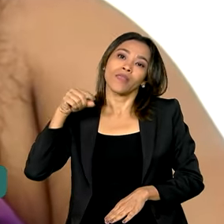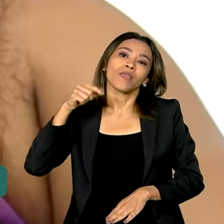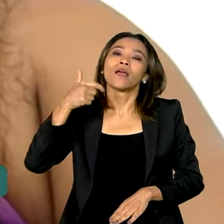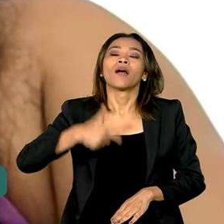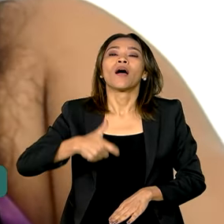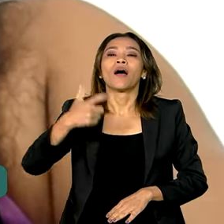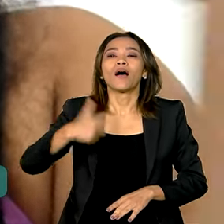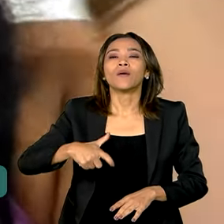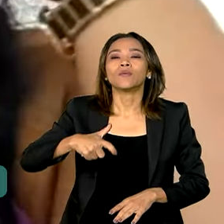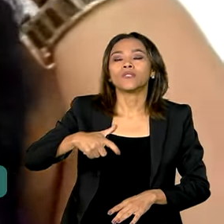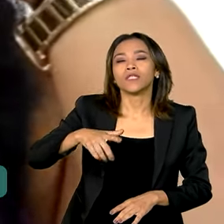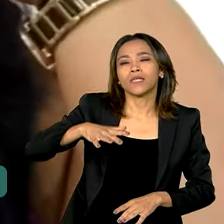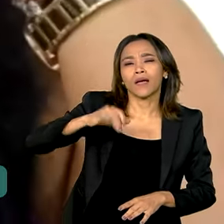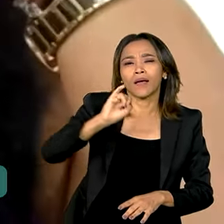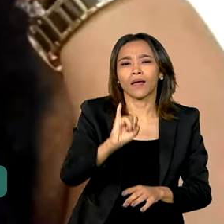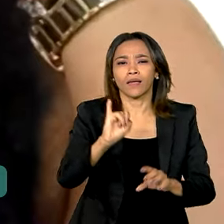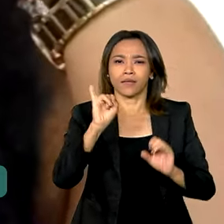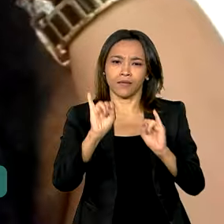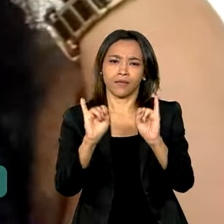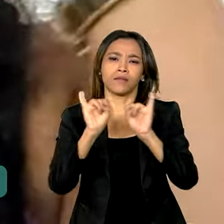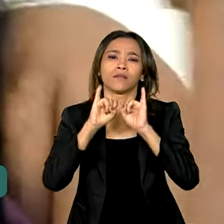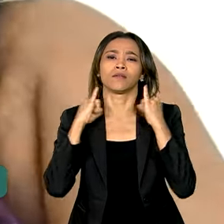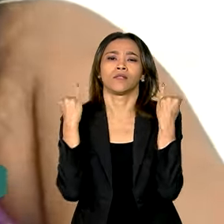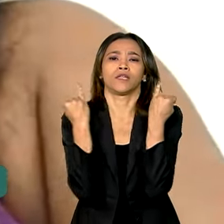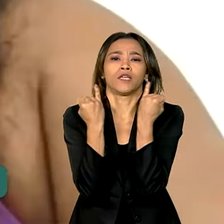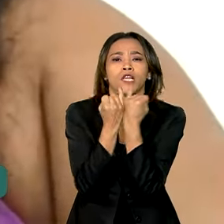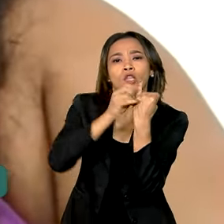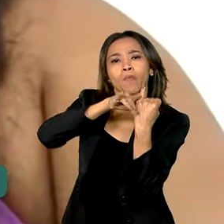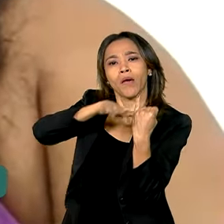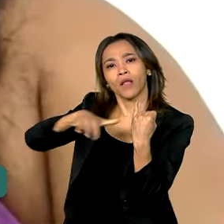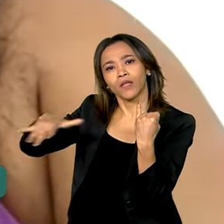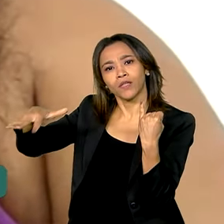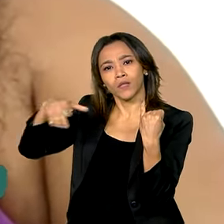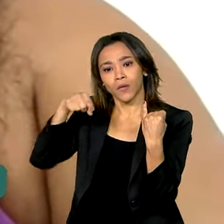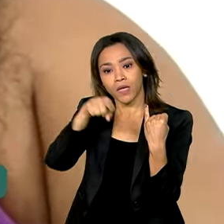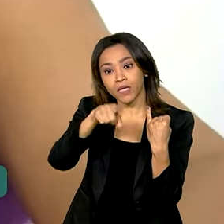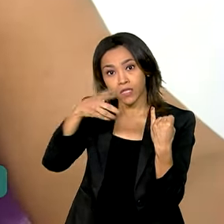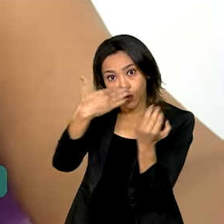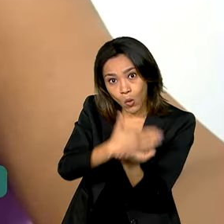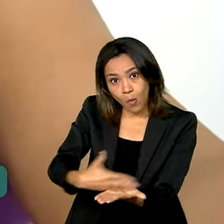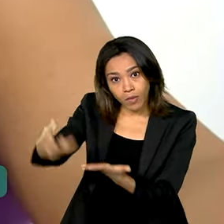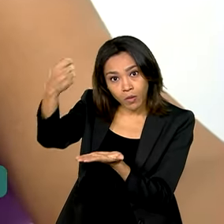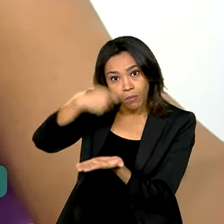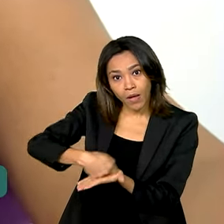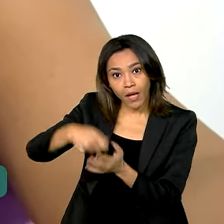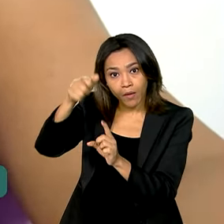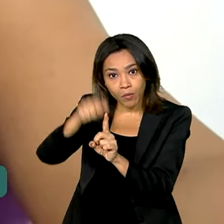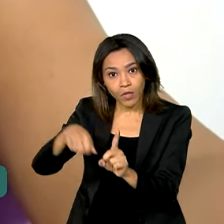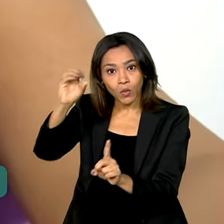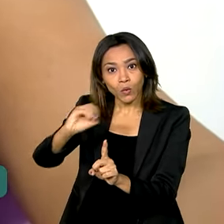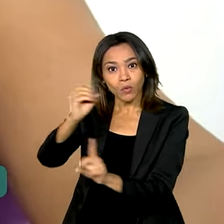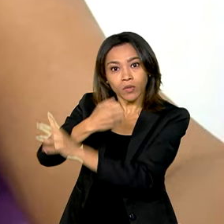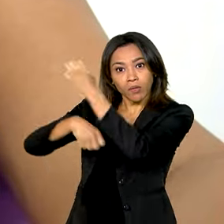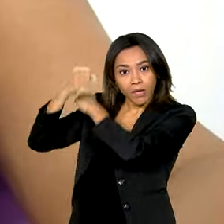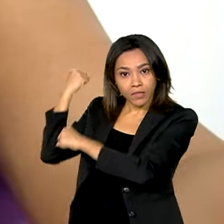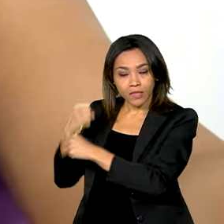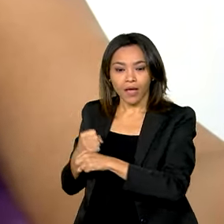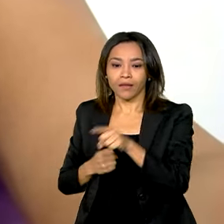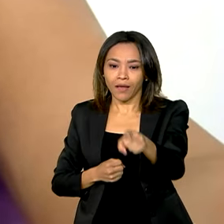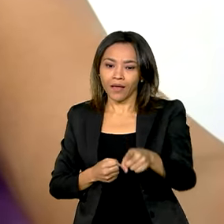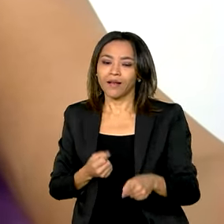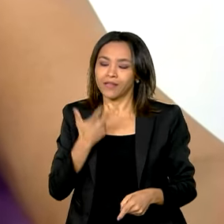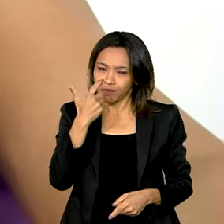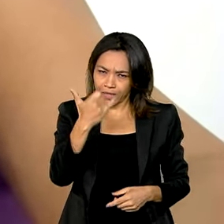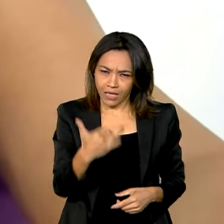suspenso, o benefício voltou a ser pago em outubro passado. Era uma coisa que realmente estava fazendo